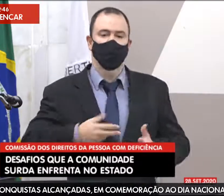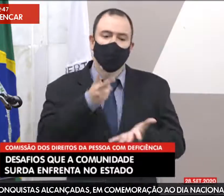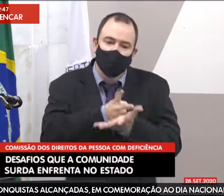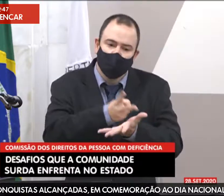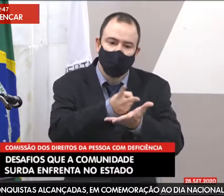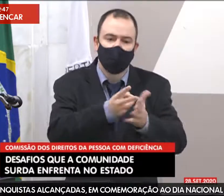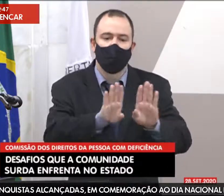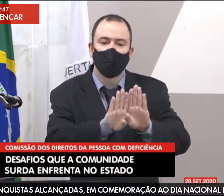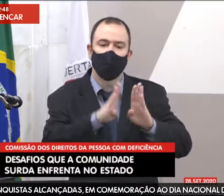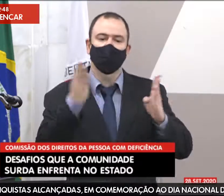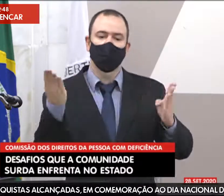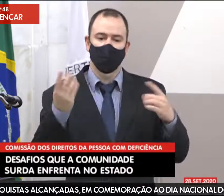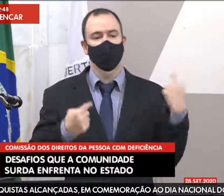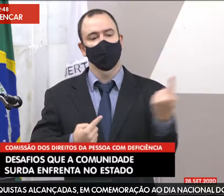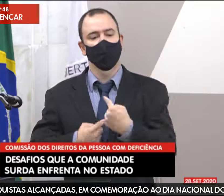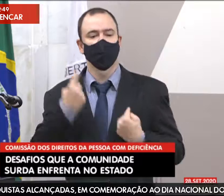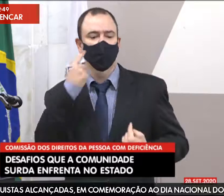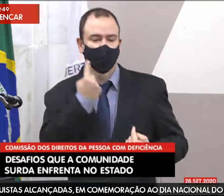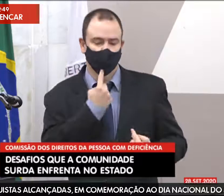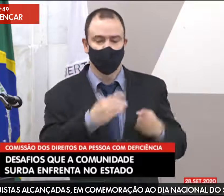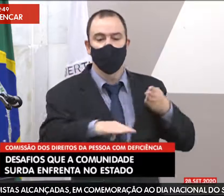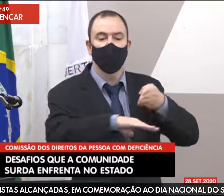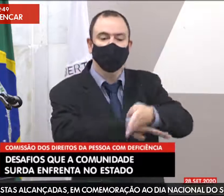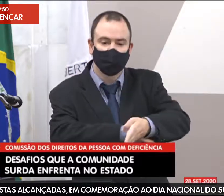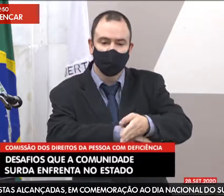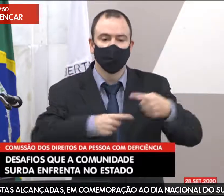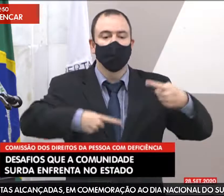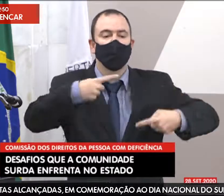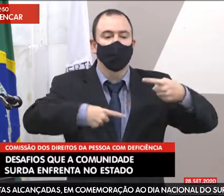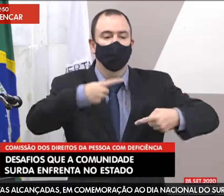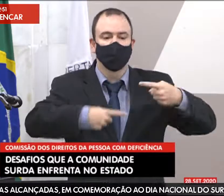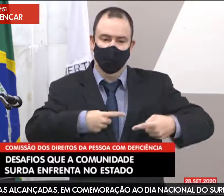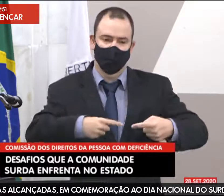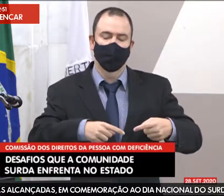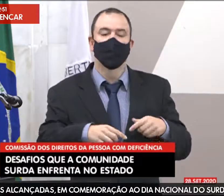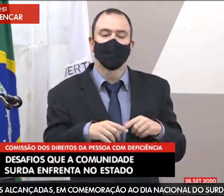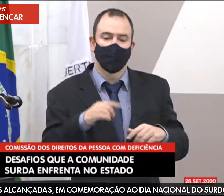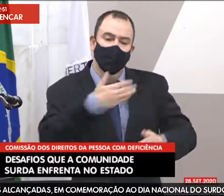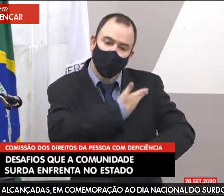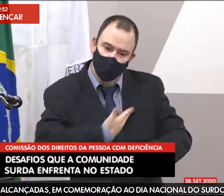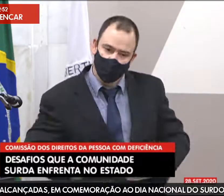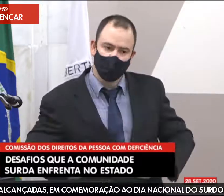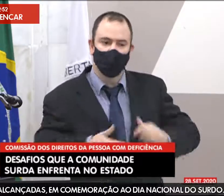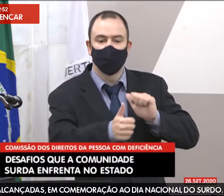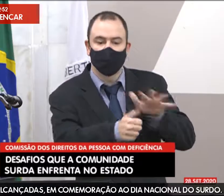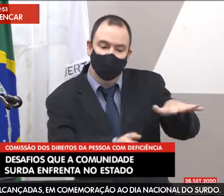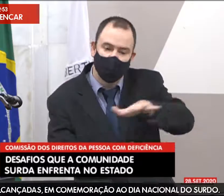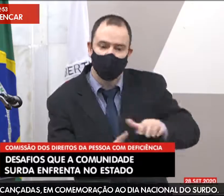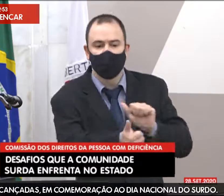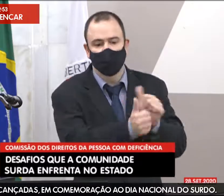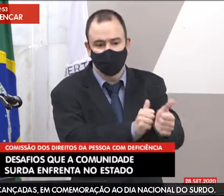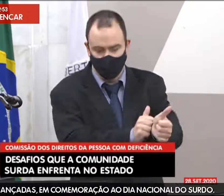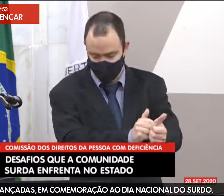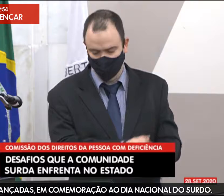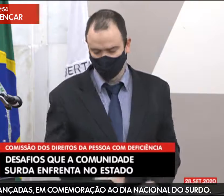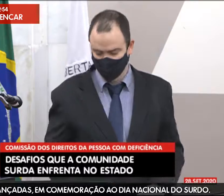Então, é muito importante essa abertura para que os surdos tenham essas oportunidades. juntamente na área